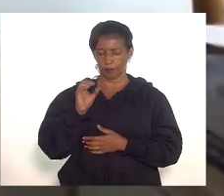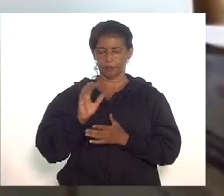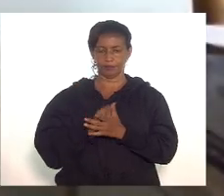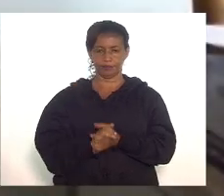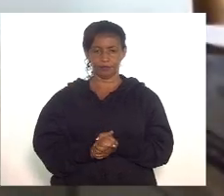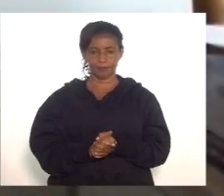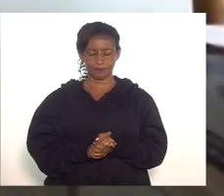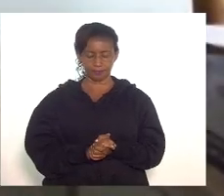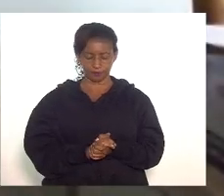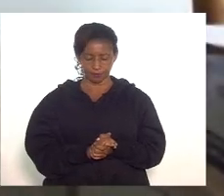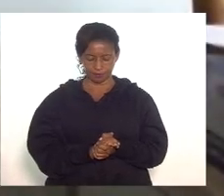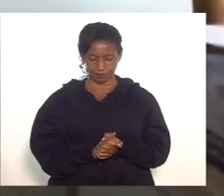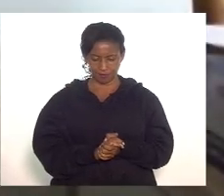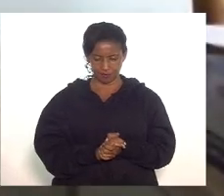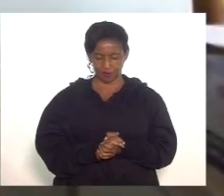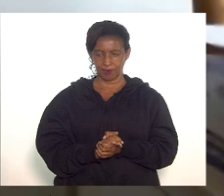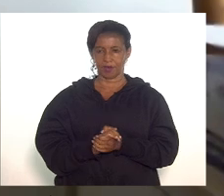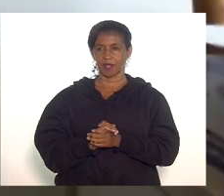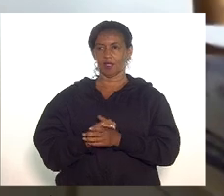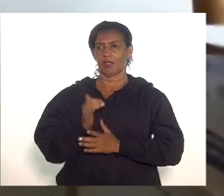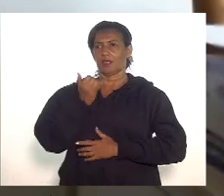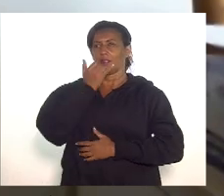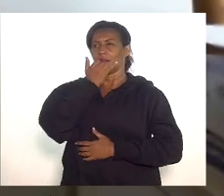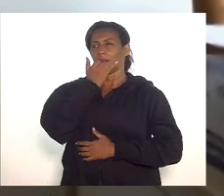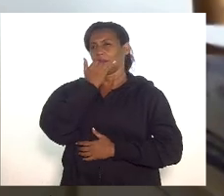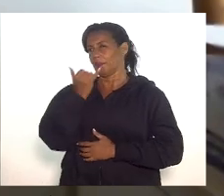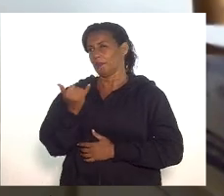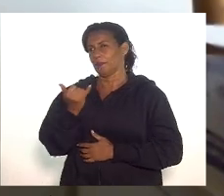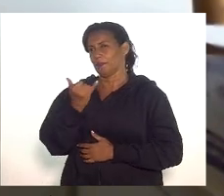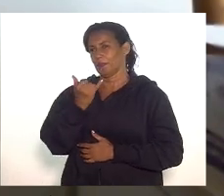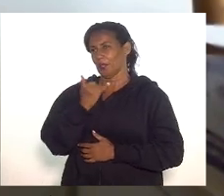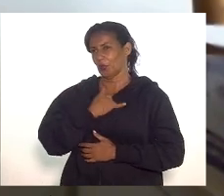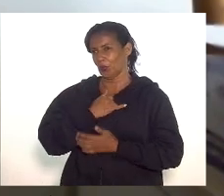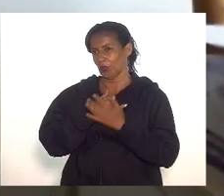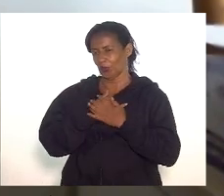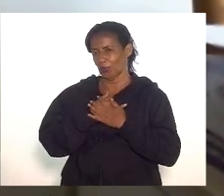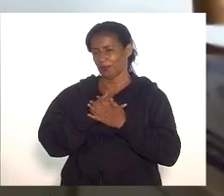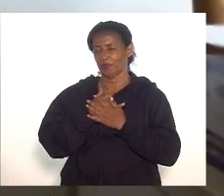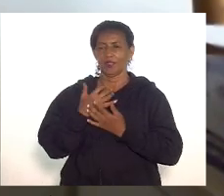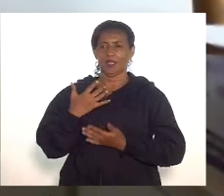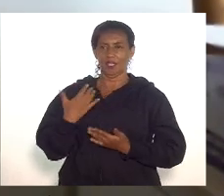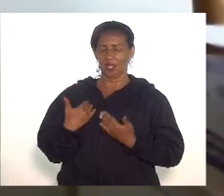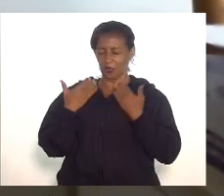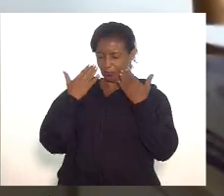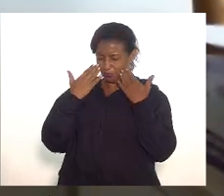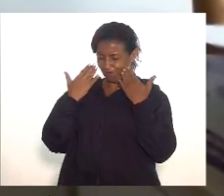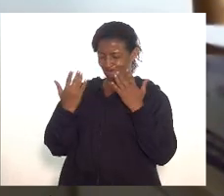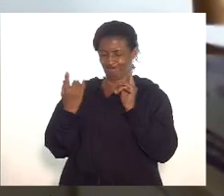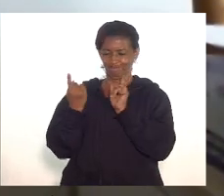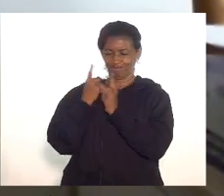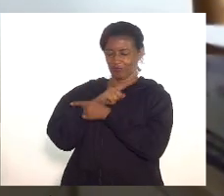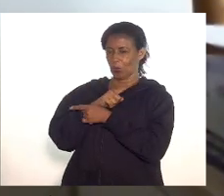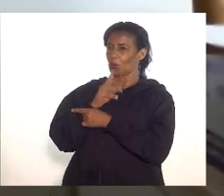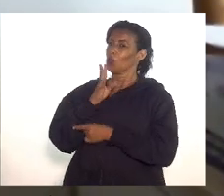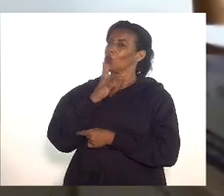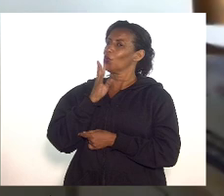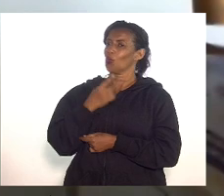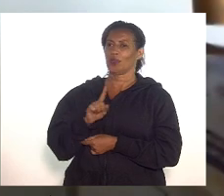me perdoe, eu manifestei a divergência porque eu não tinha ainda conhecimento do projeto.